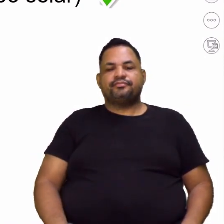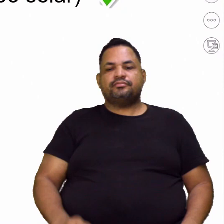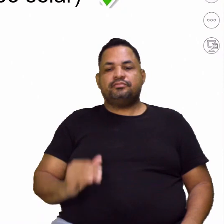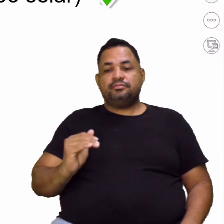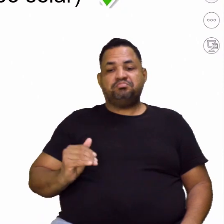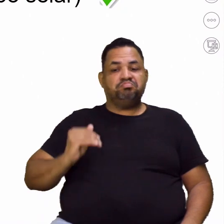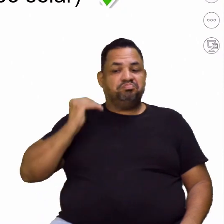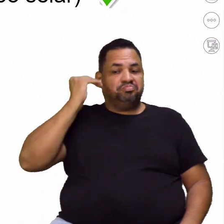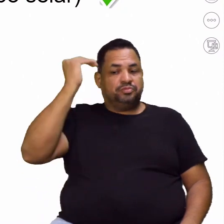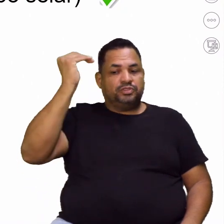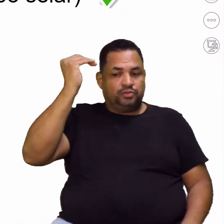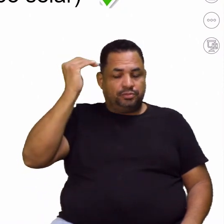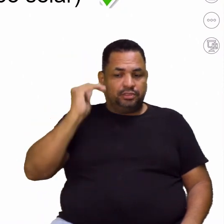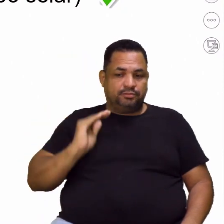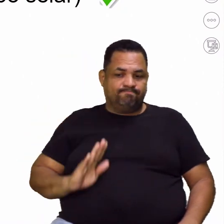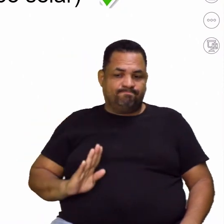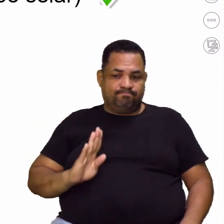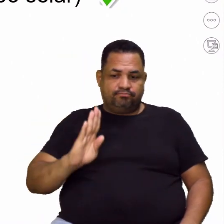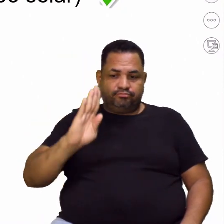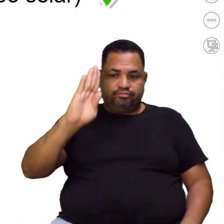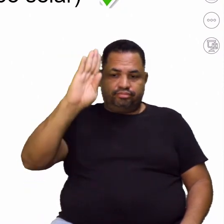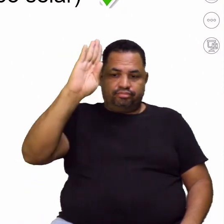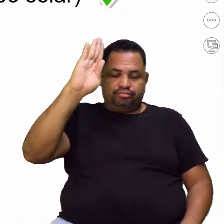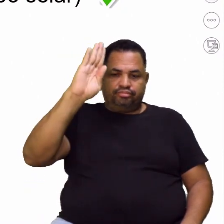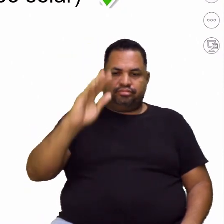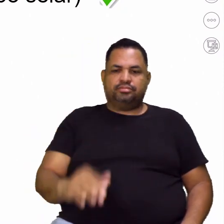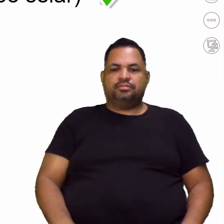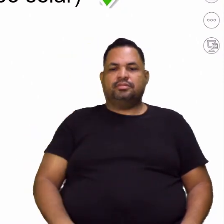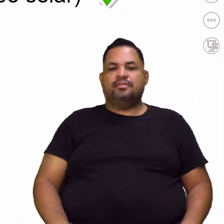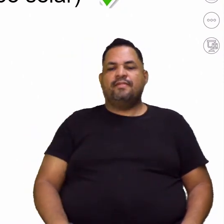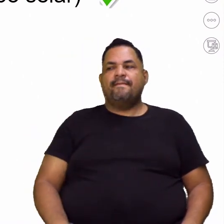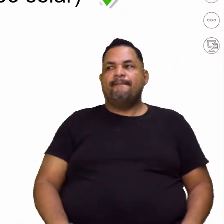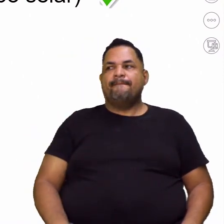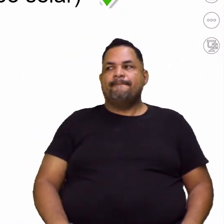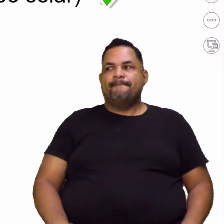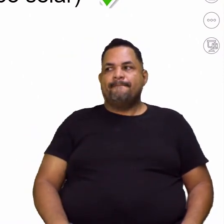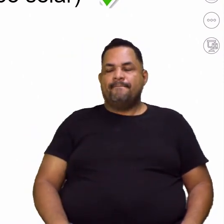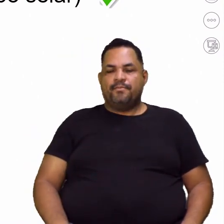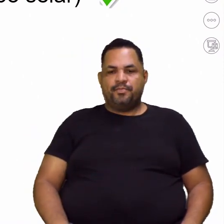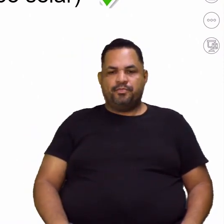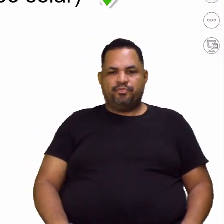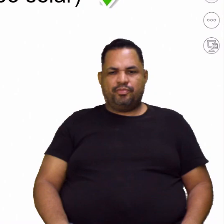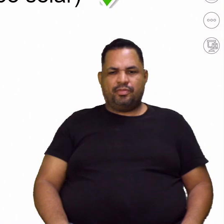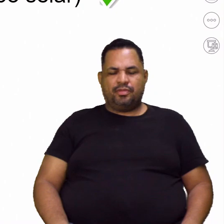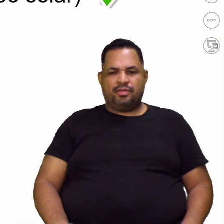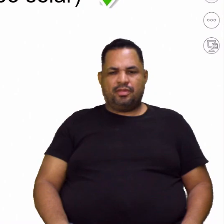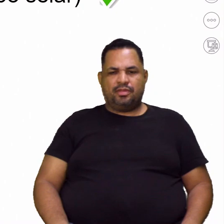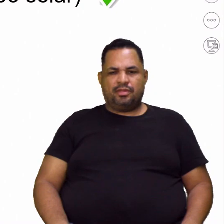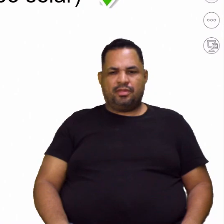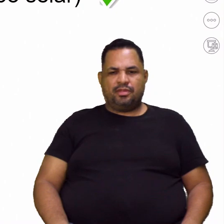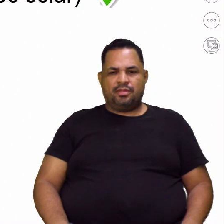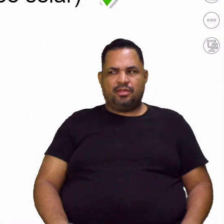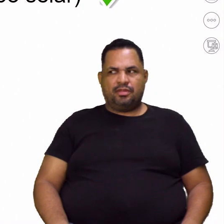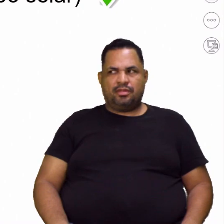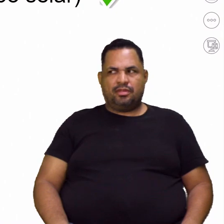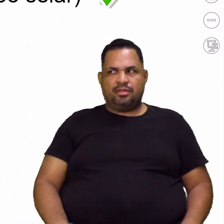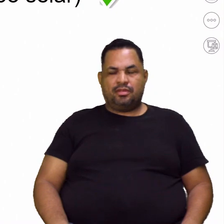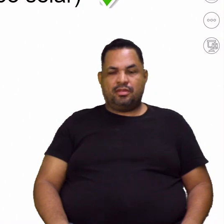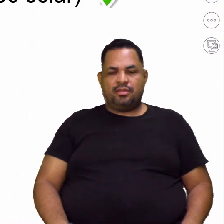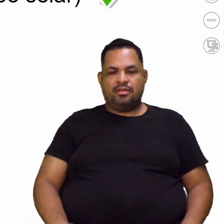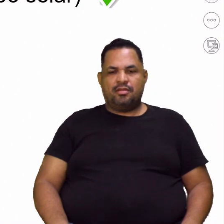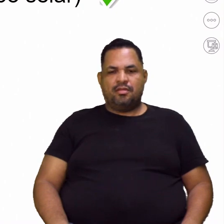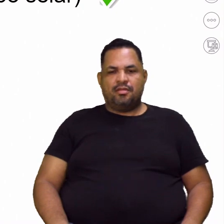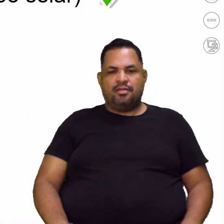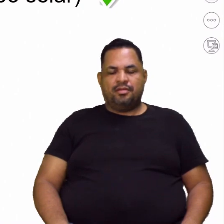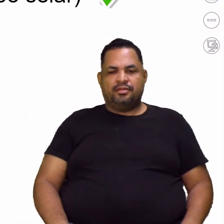acender, de subir, de elevar, Aí, você fala bem assim. Acender, nunca no Brasil,